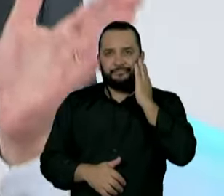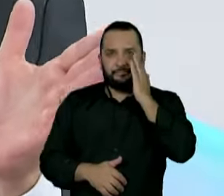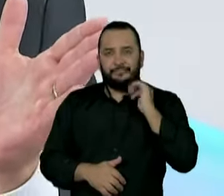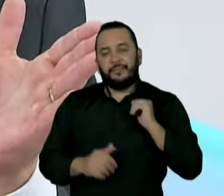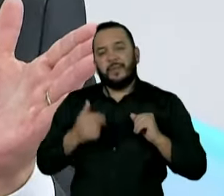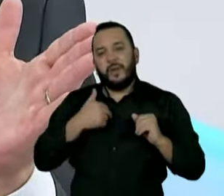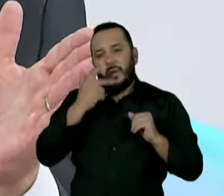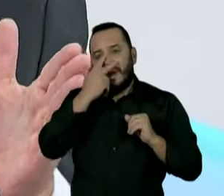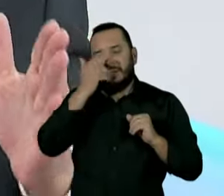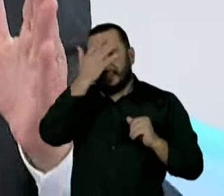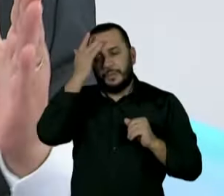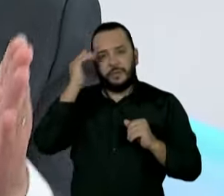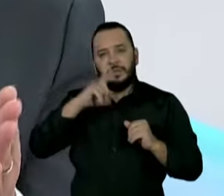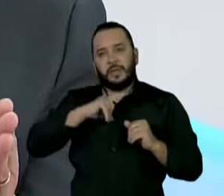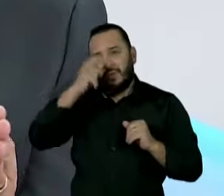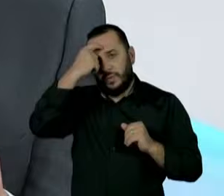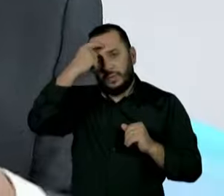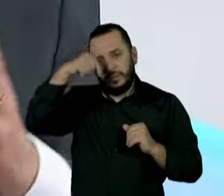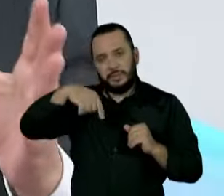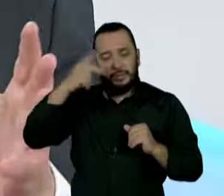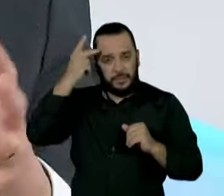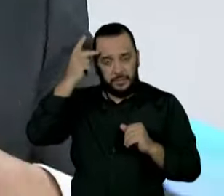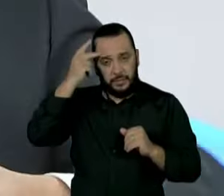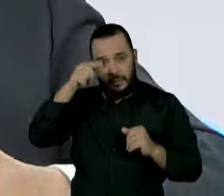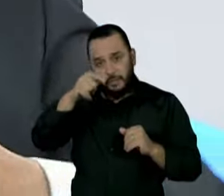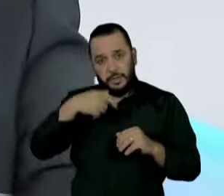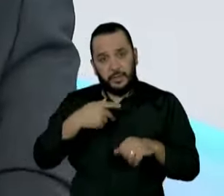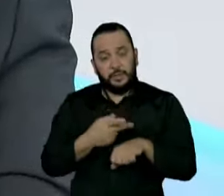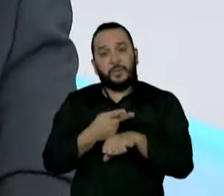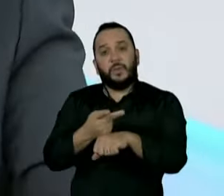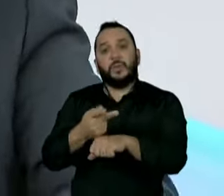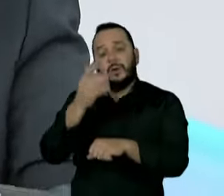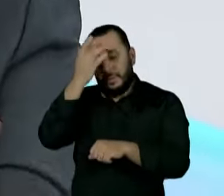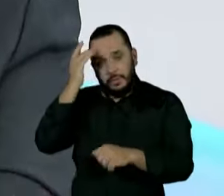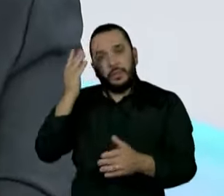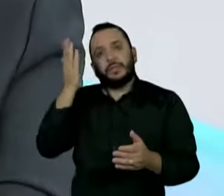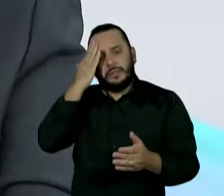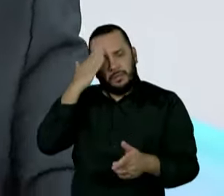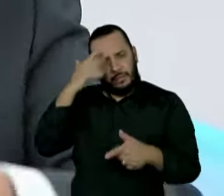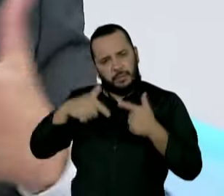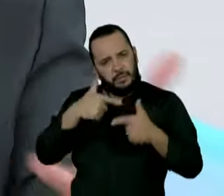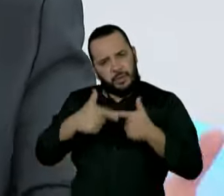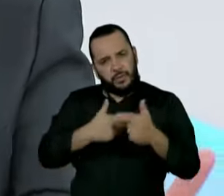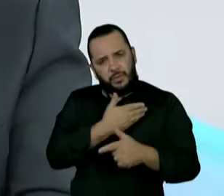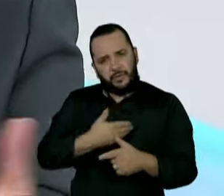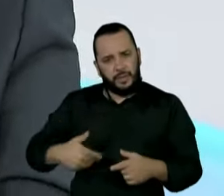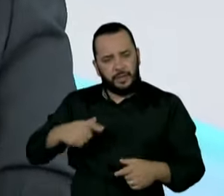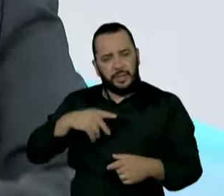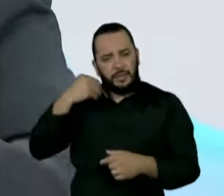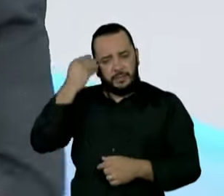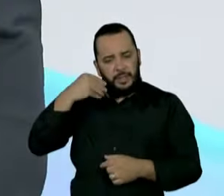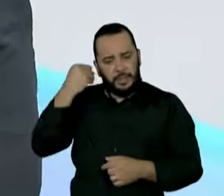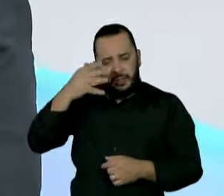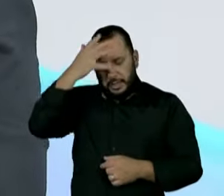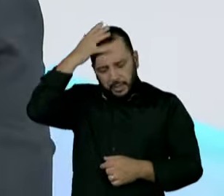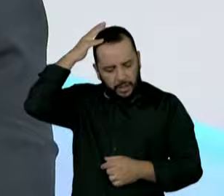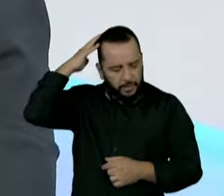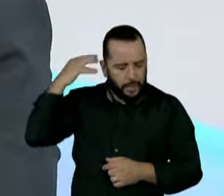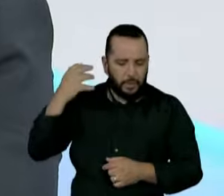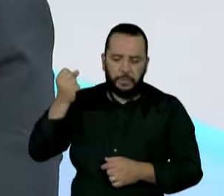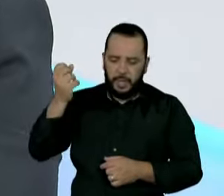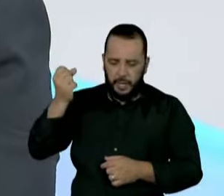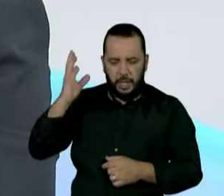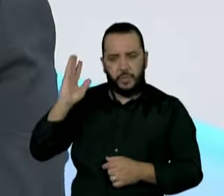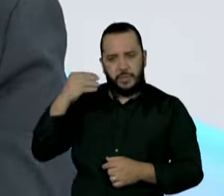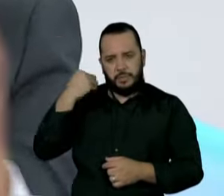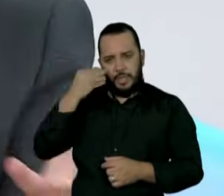de bom senso em São Paulo vai procurar alguém que saiba governar, que tenha experiência, cabelo branco, que tenha mais vivência